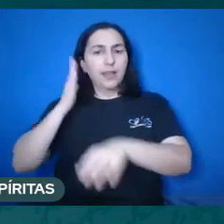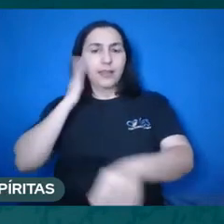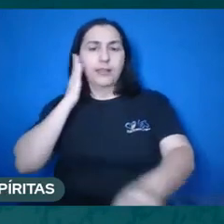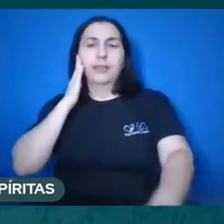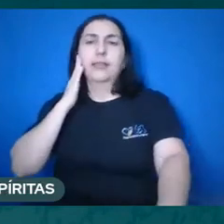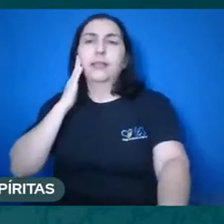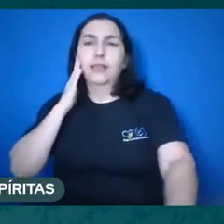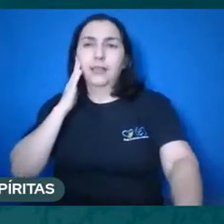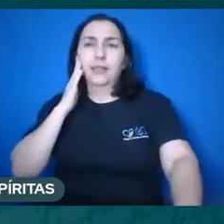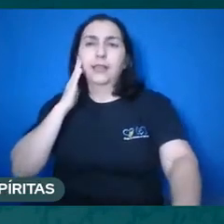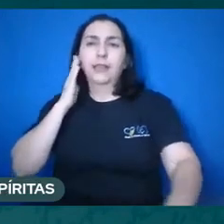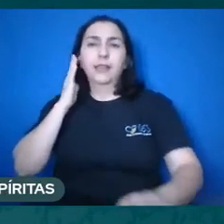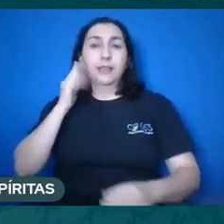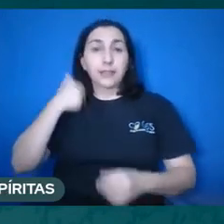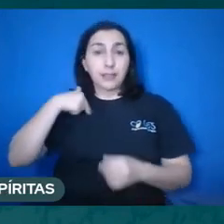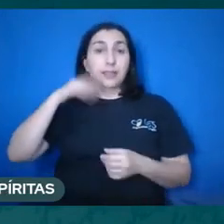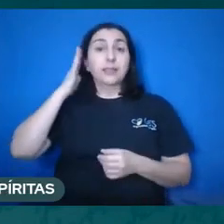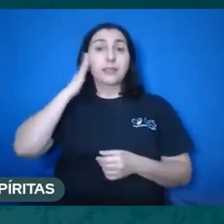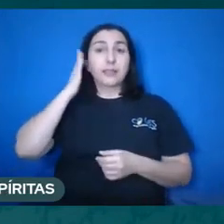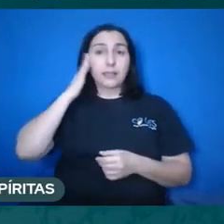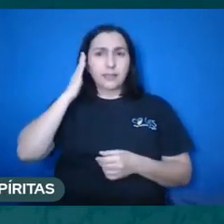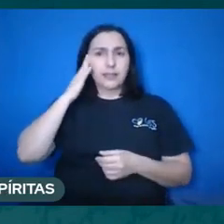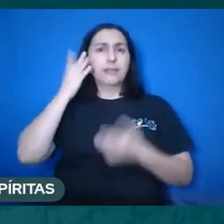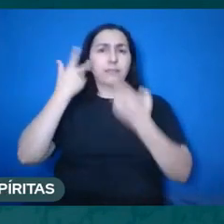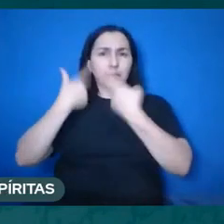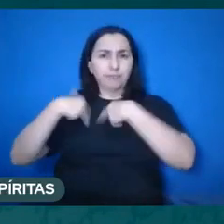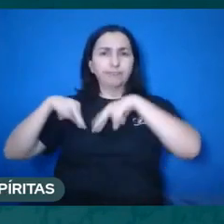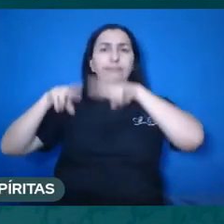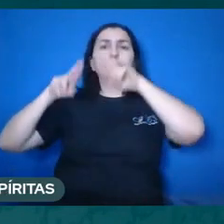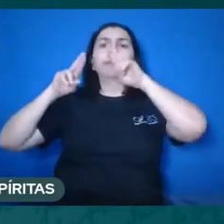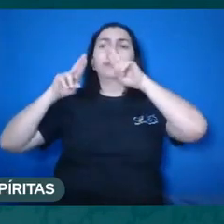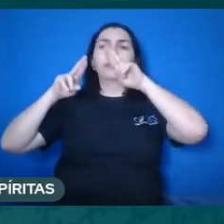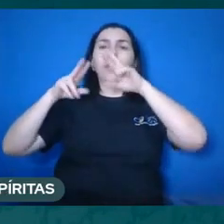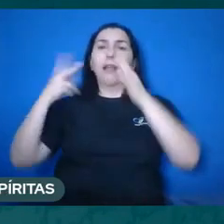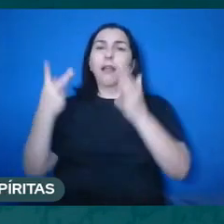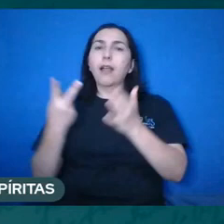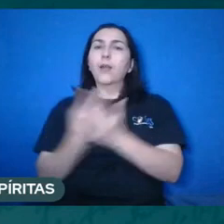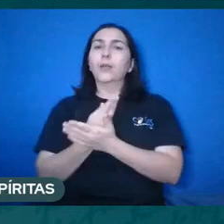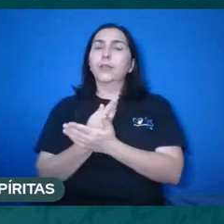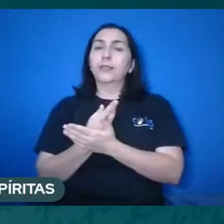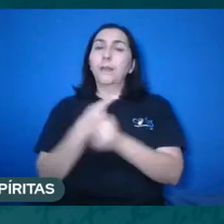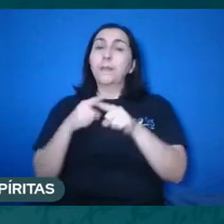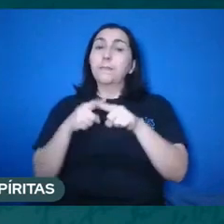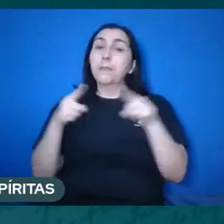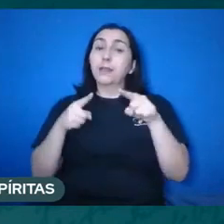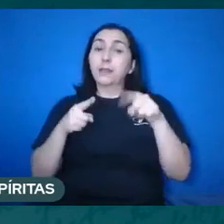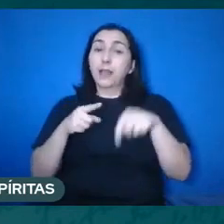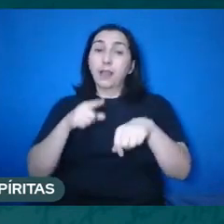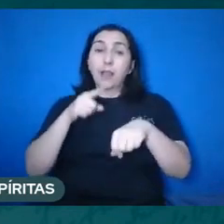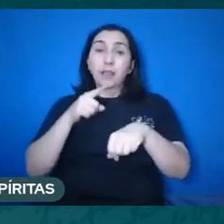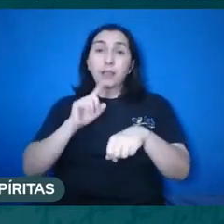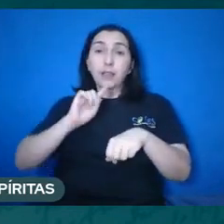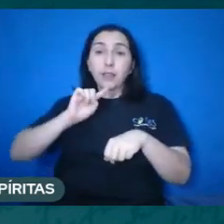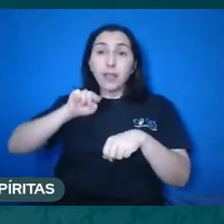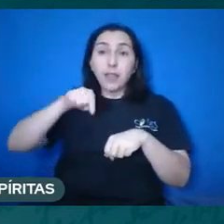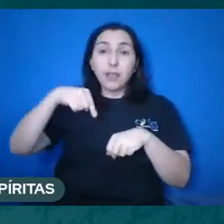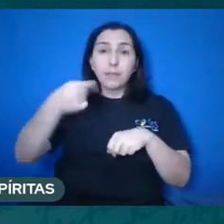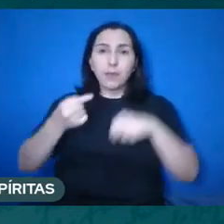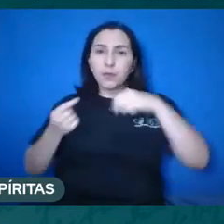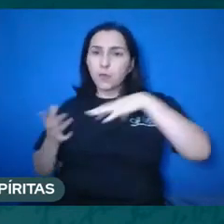porque ele arcou com as consequências e ele pagou o preço, né? E a gente não sabe também o que houve depois, mas há